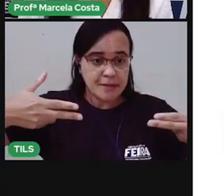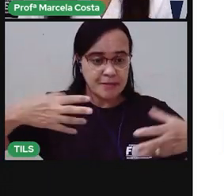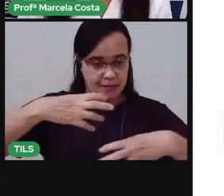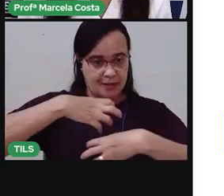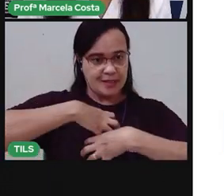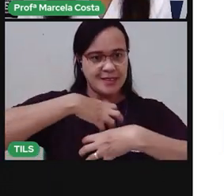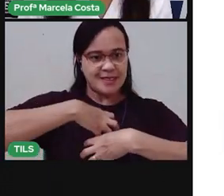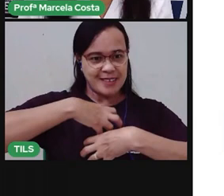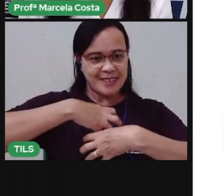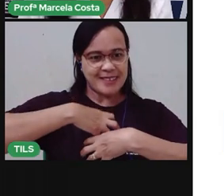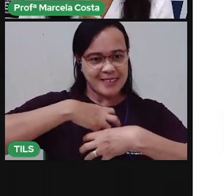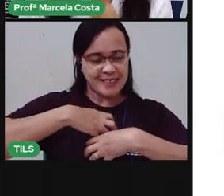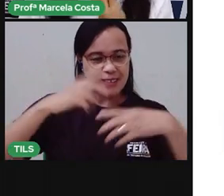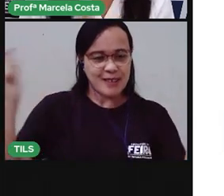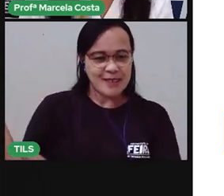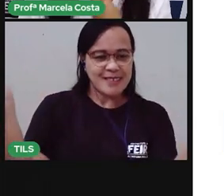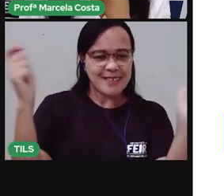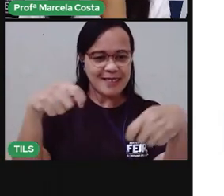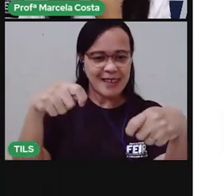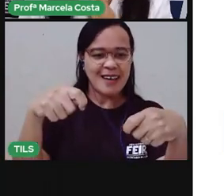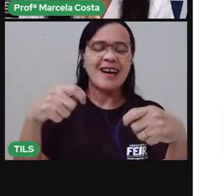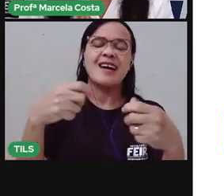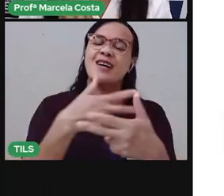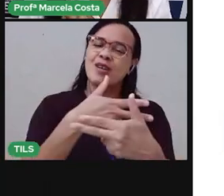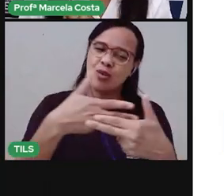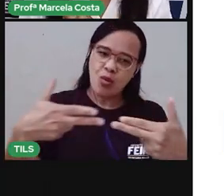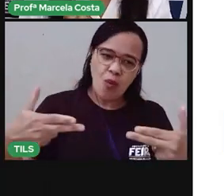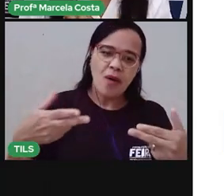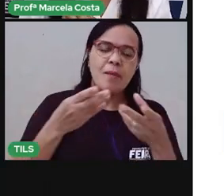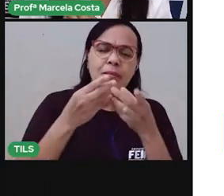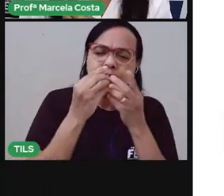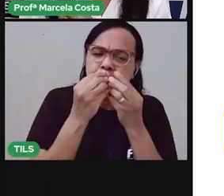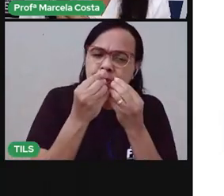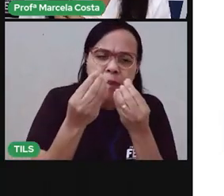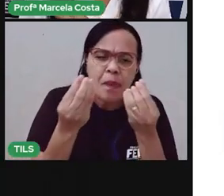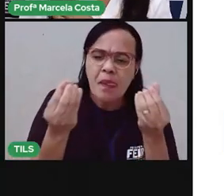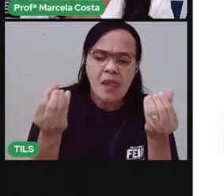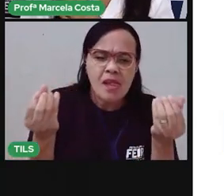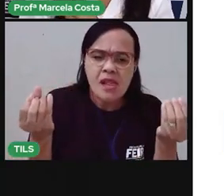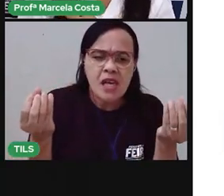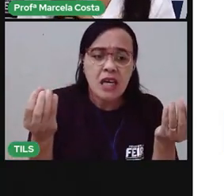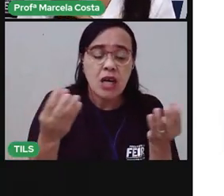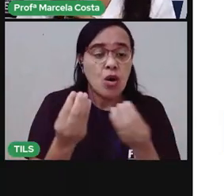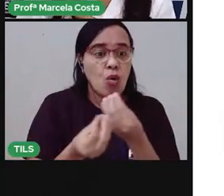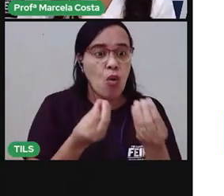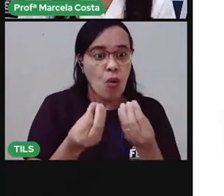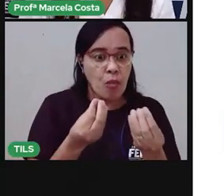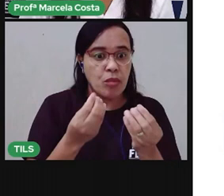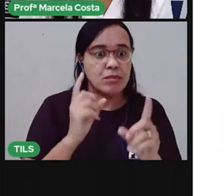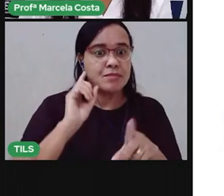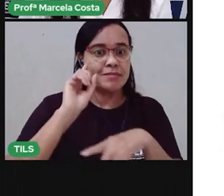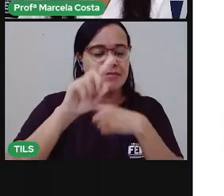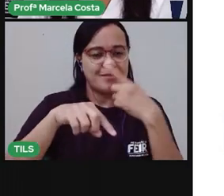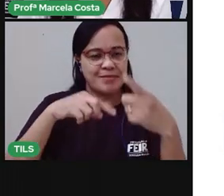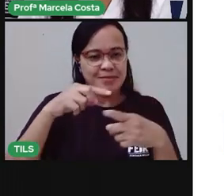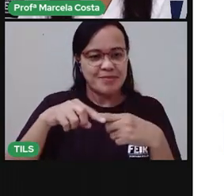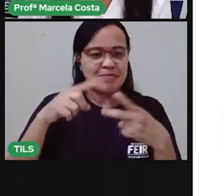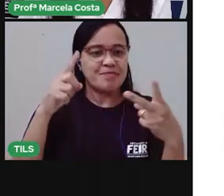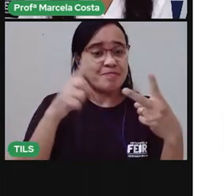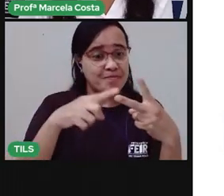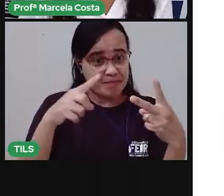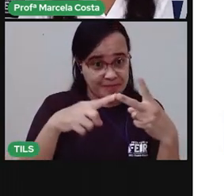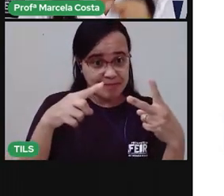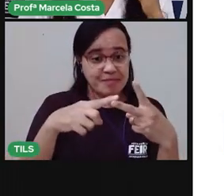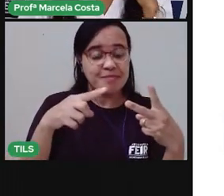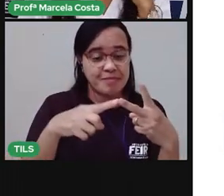gente... Sente ali as coisas, o gosto das coisas. Depois a gente vai ter o